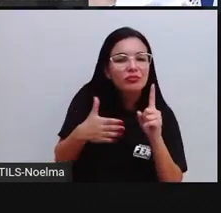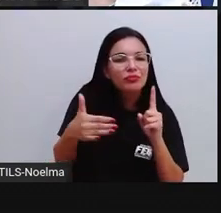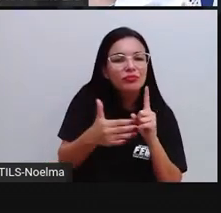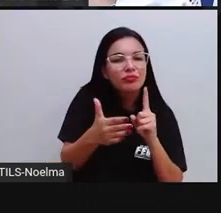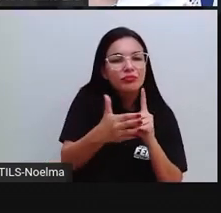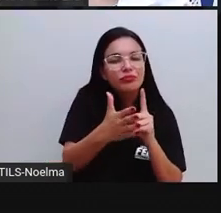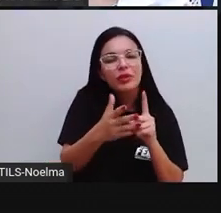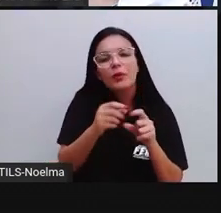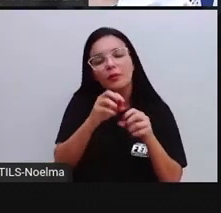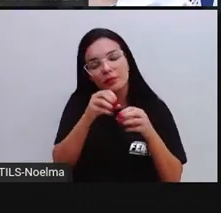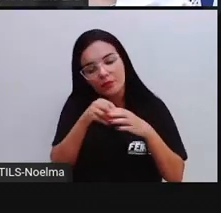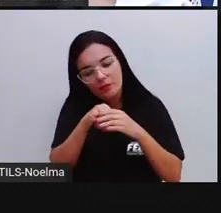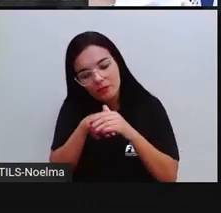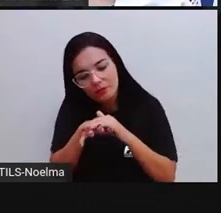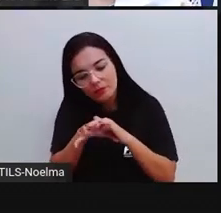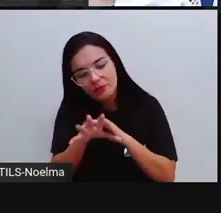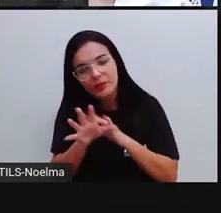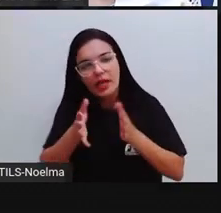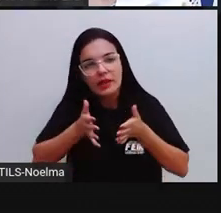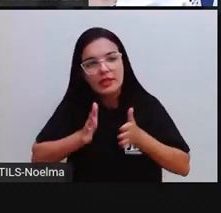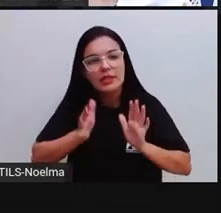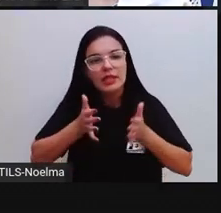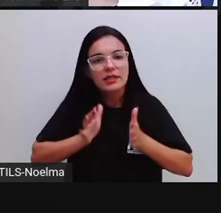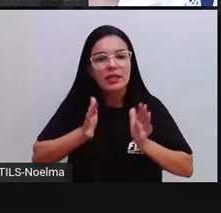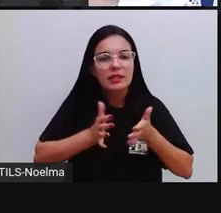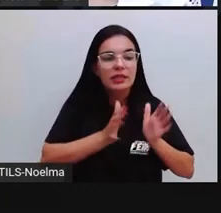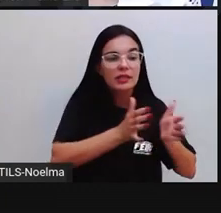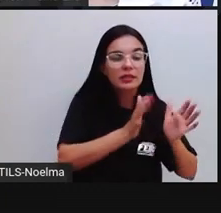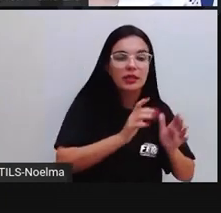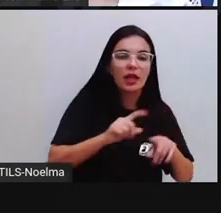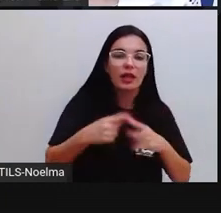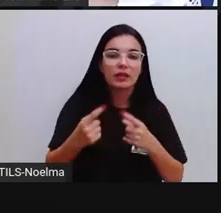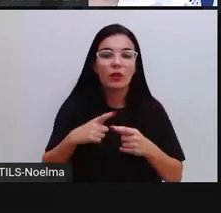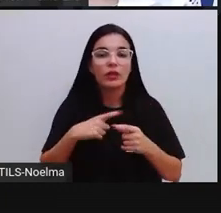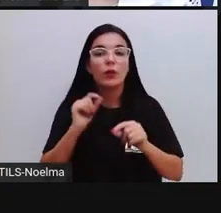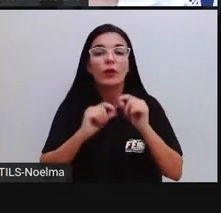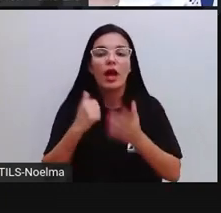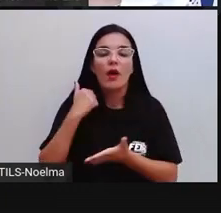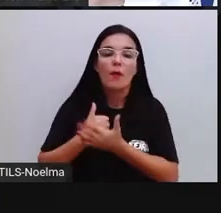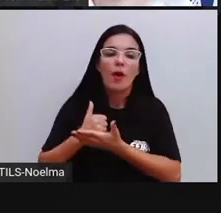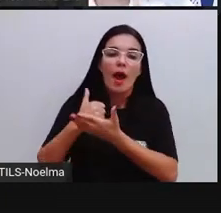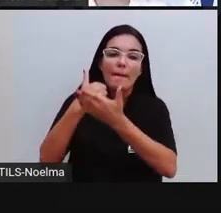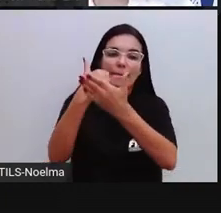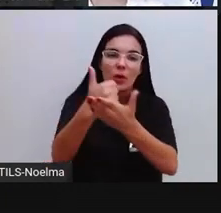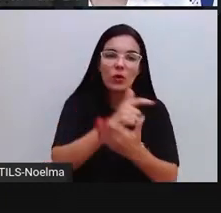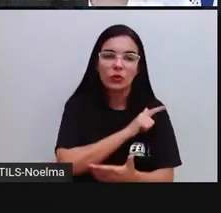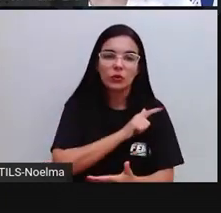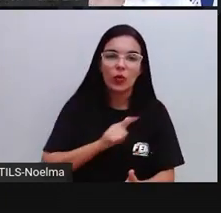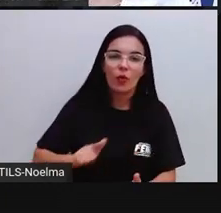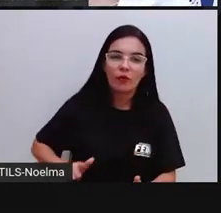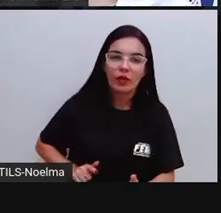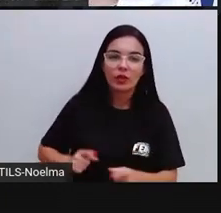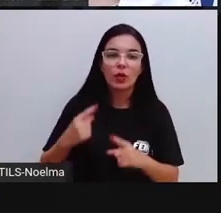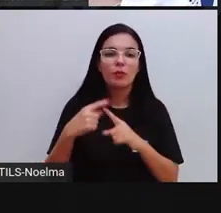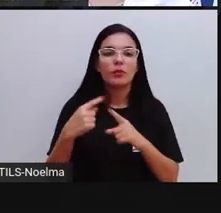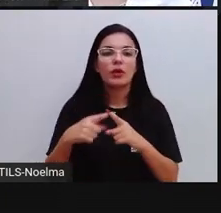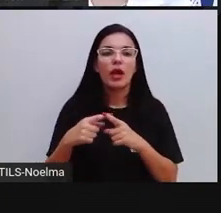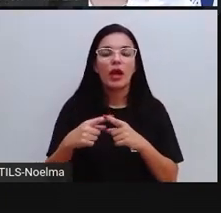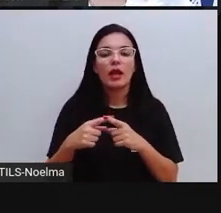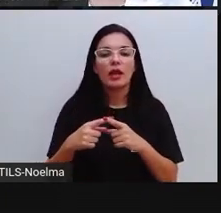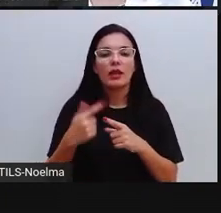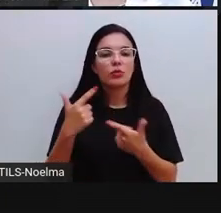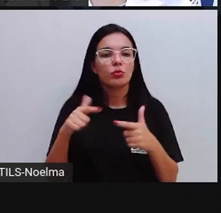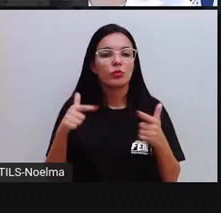para o alto mar. E aí eles recebem um benefício ali, né, uma ajuda do governo, já que eles não estão pescando. E aí são